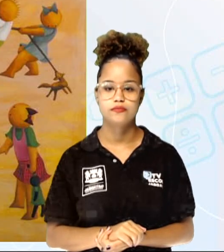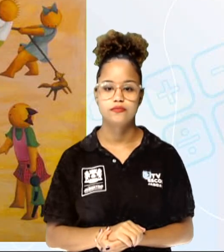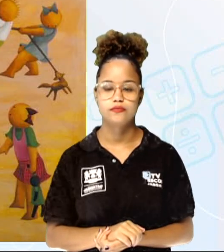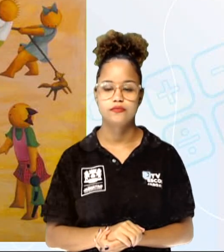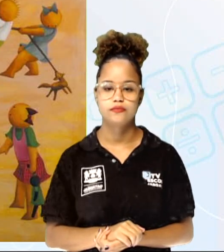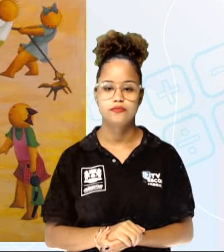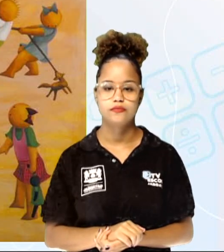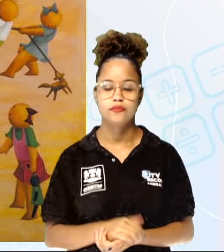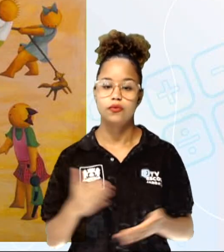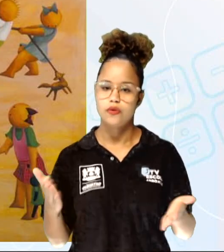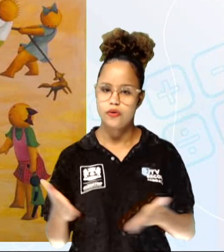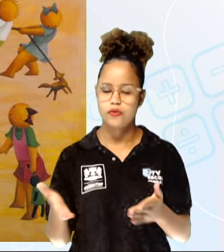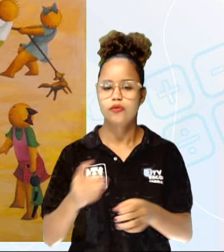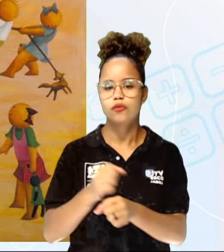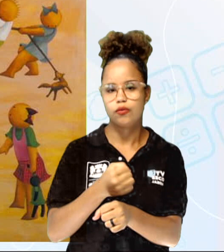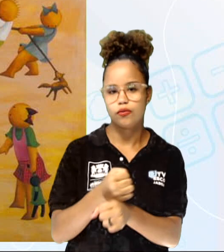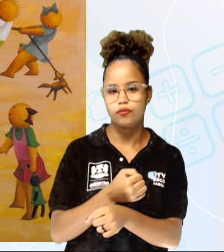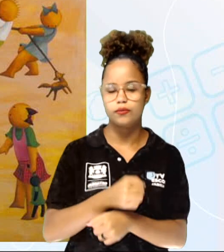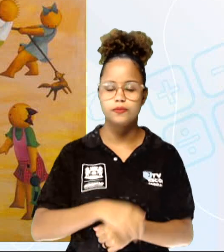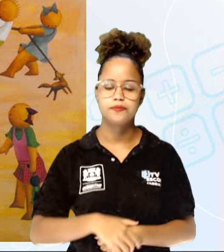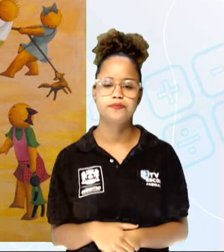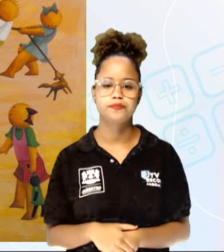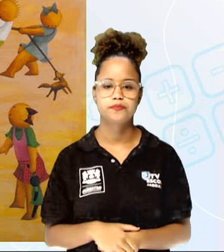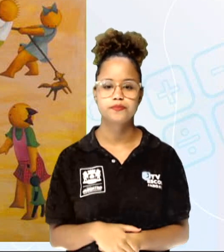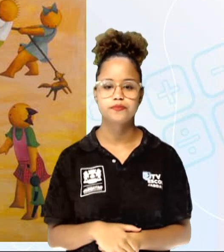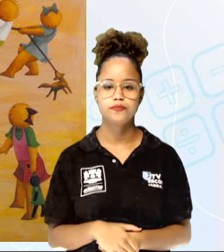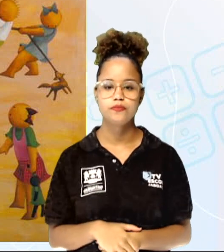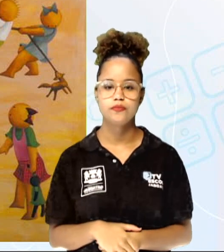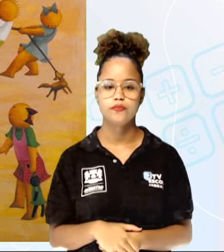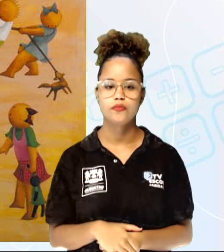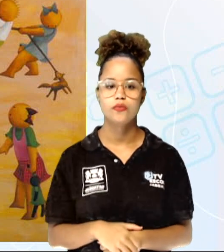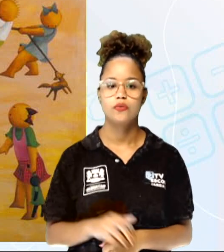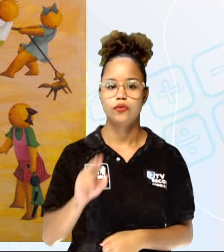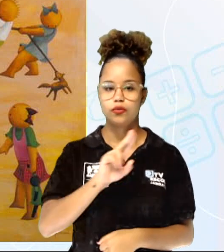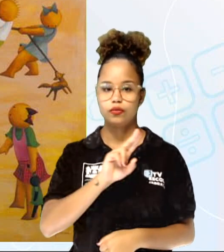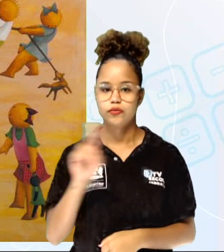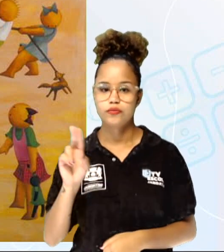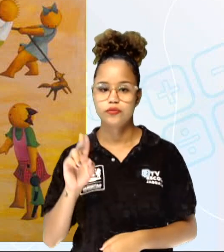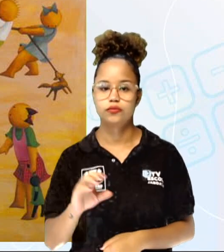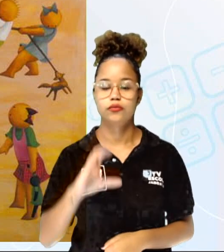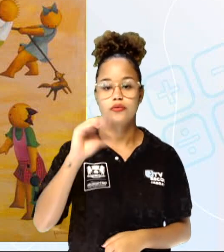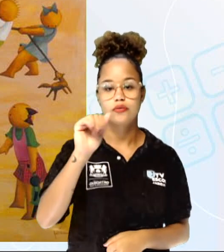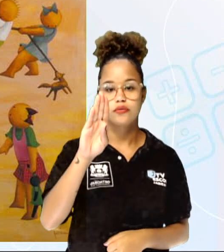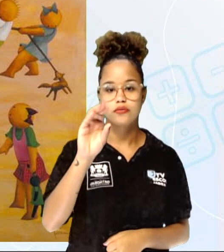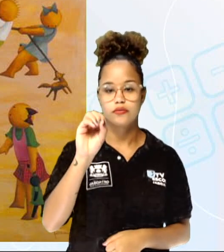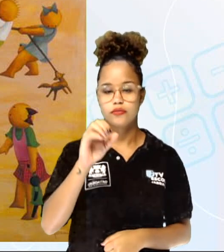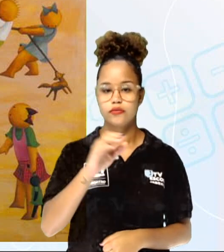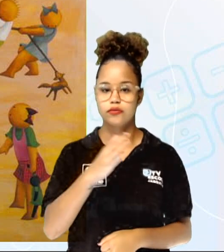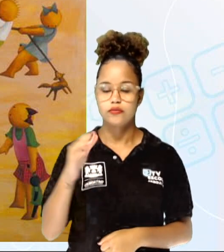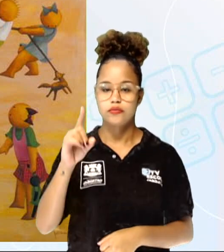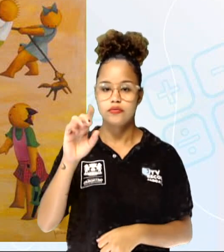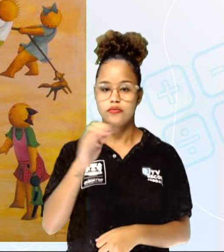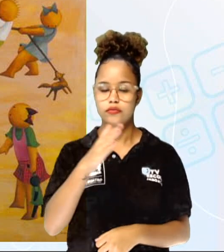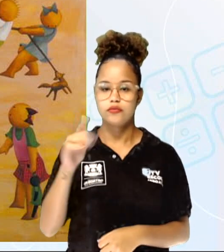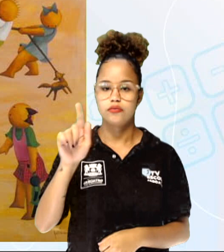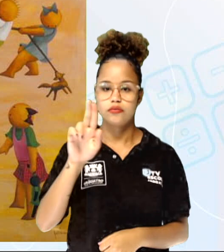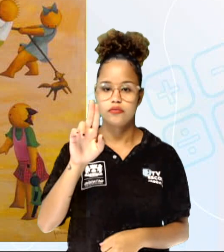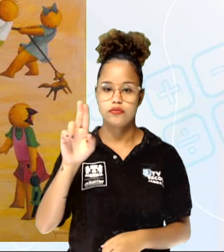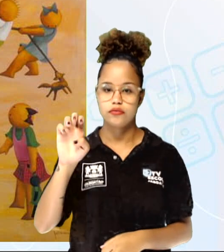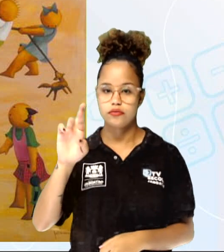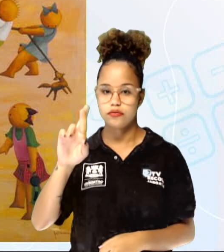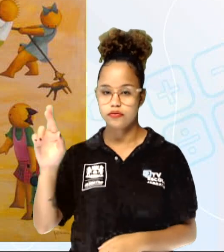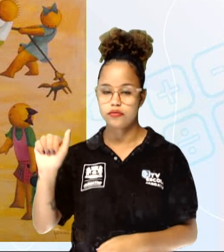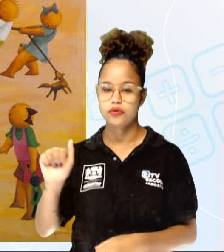Essa obra aqui, dele, se chama Cabo de Guerra. E foi pintada em 2011.